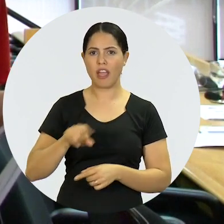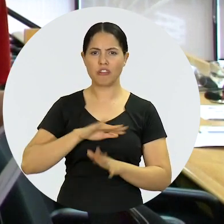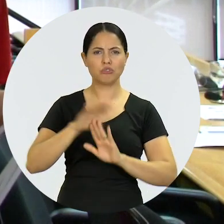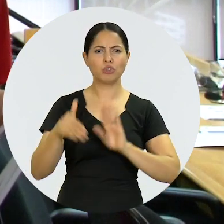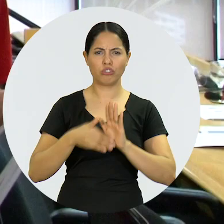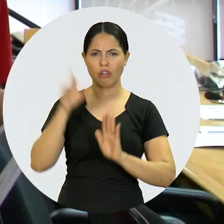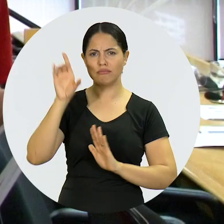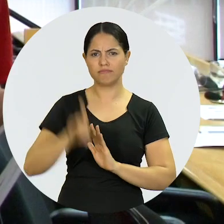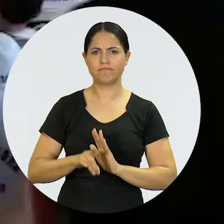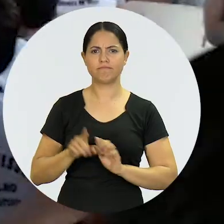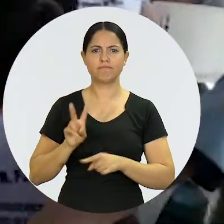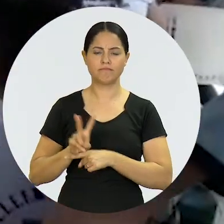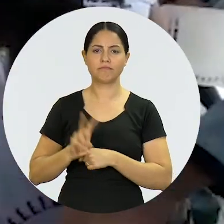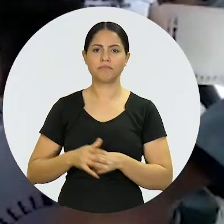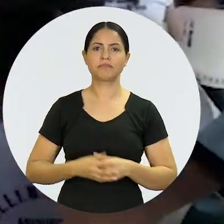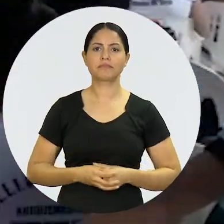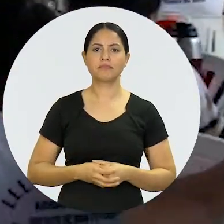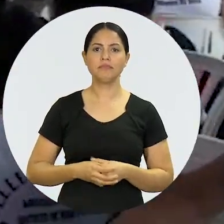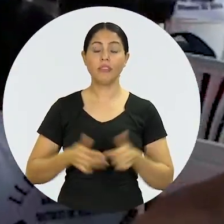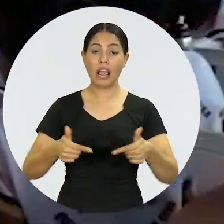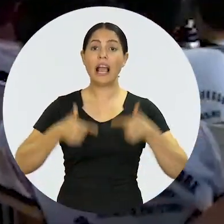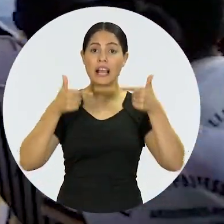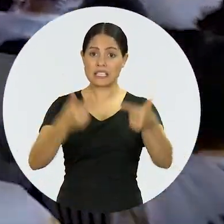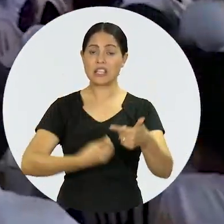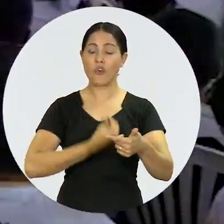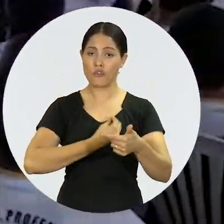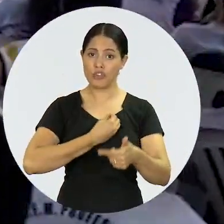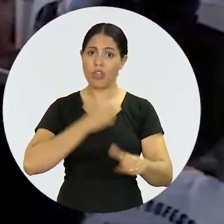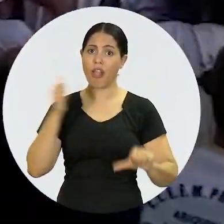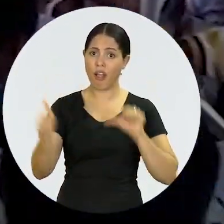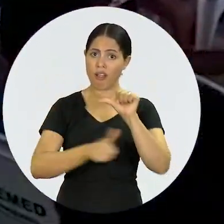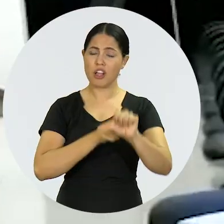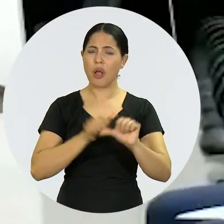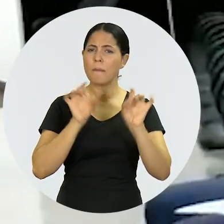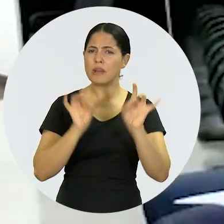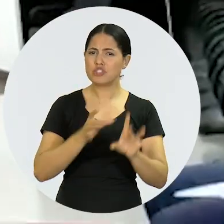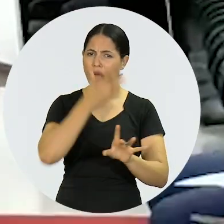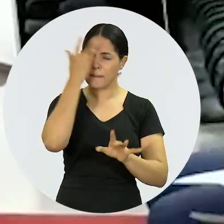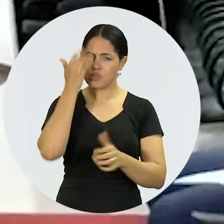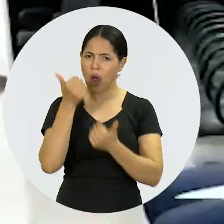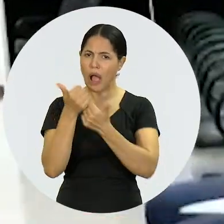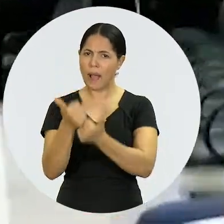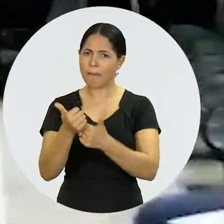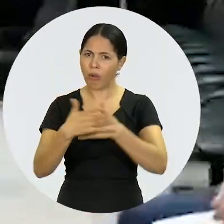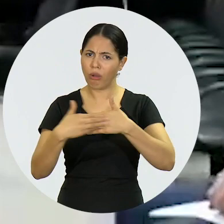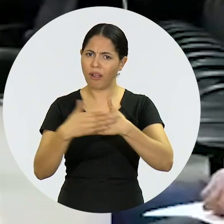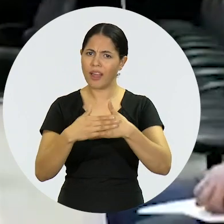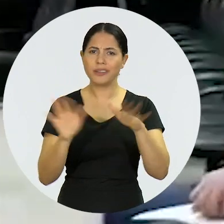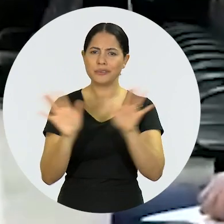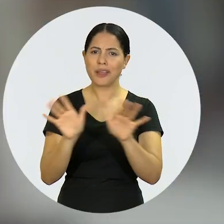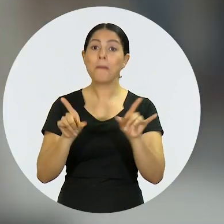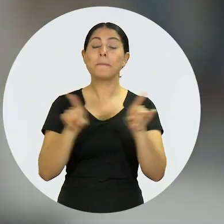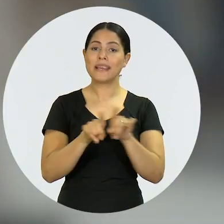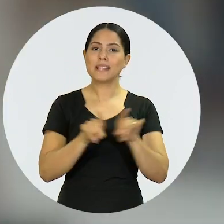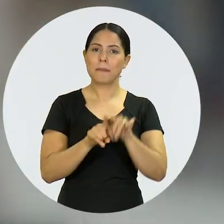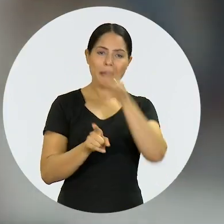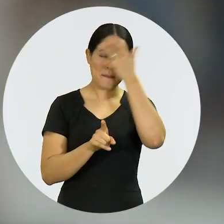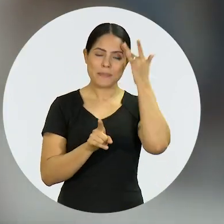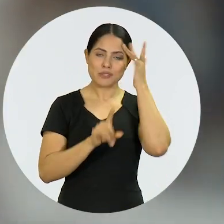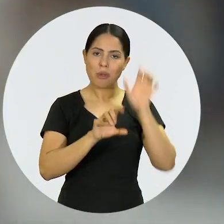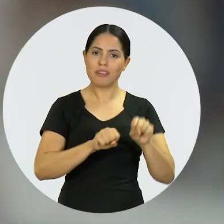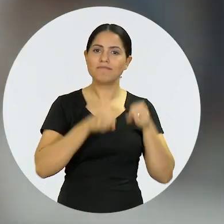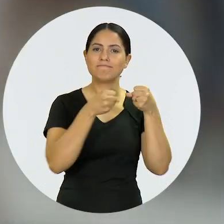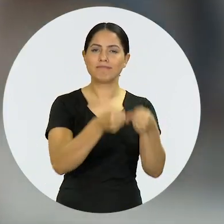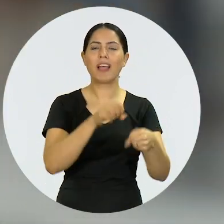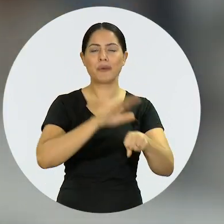prioridade absoluta. Ações que transformam a vida não só daqueles que recebem carinho e apoio, mas também